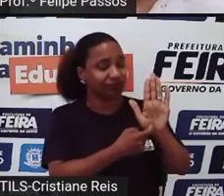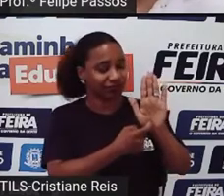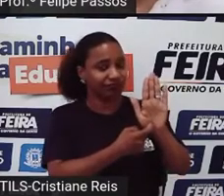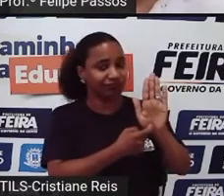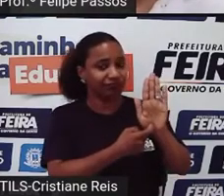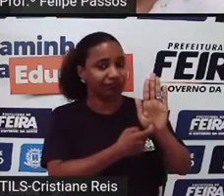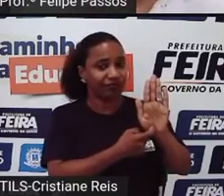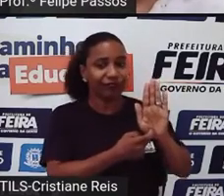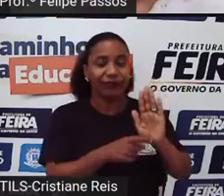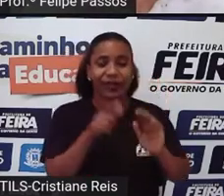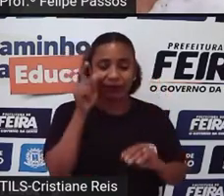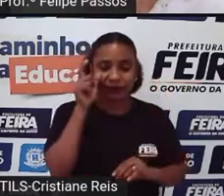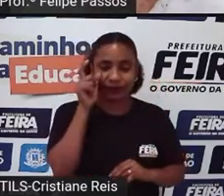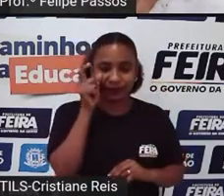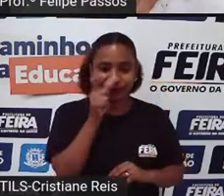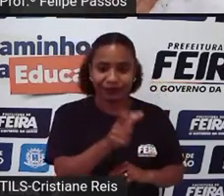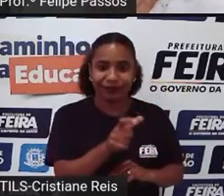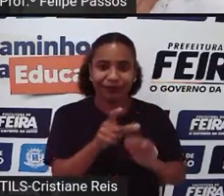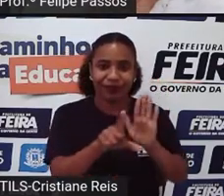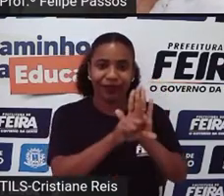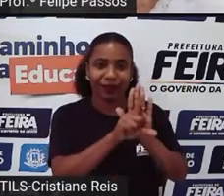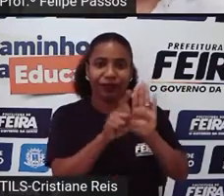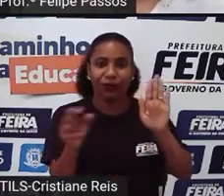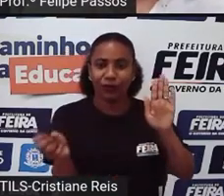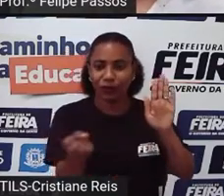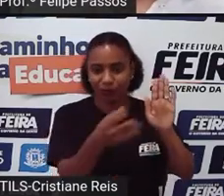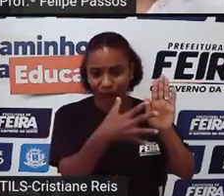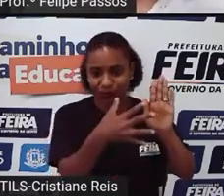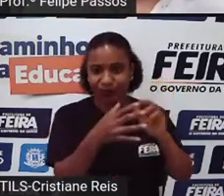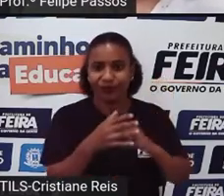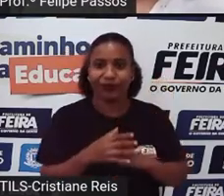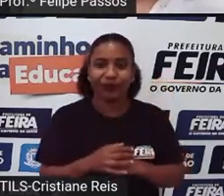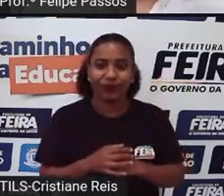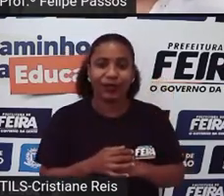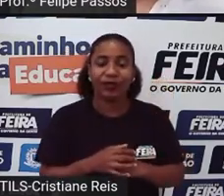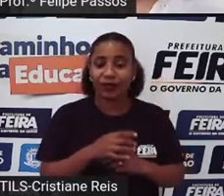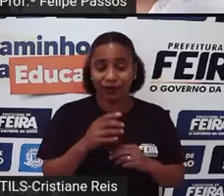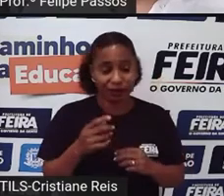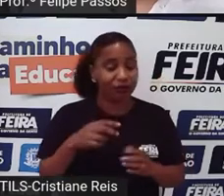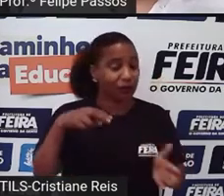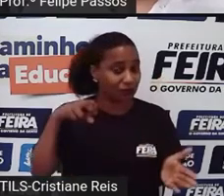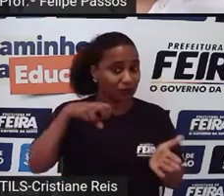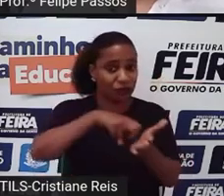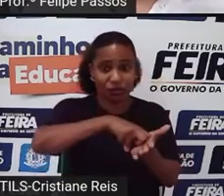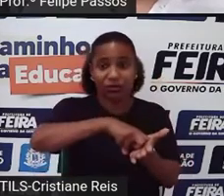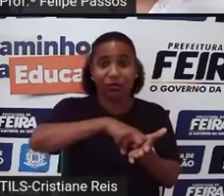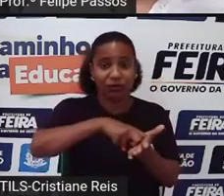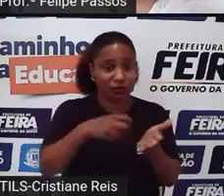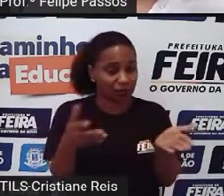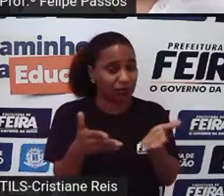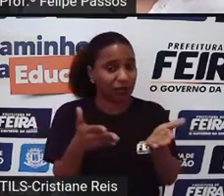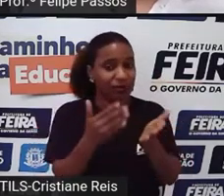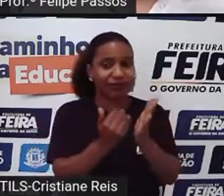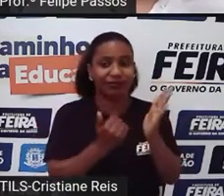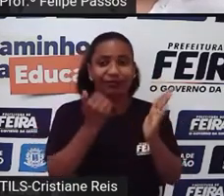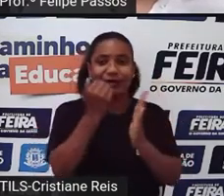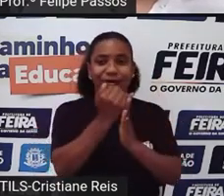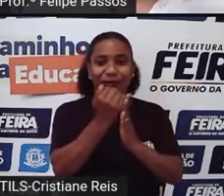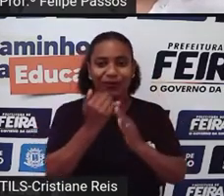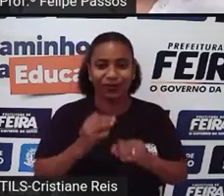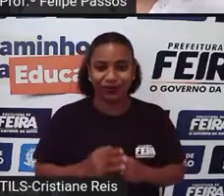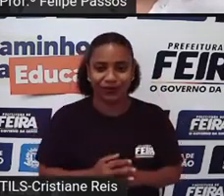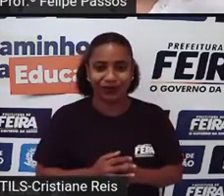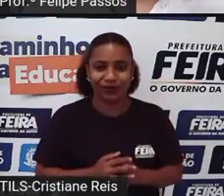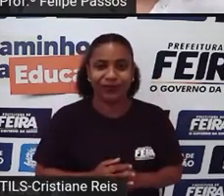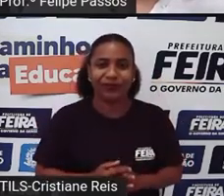Mais interessante Nessa nova lei É que aumentou A punição Fortes multas Né gente Então aumentou De